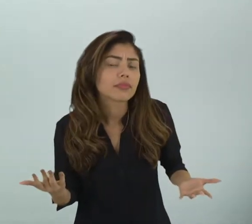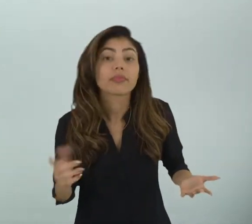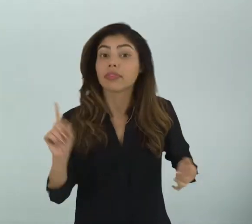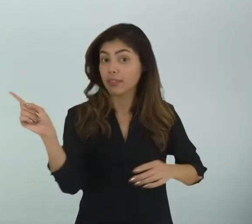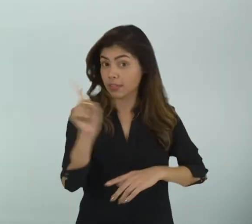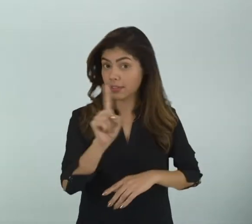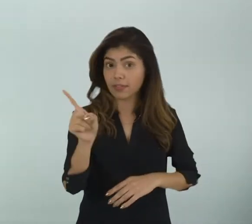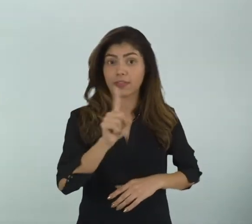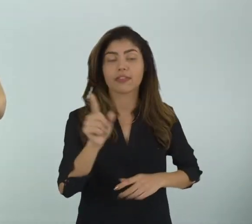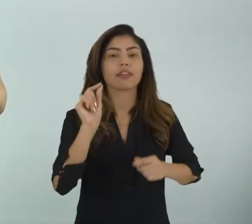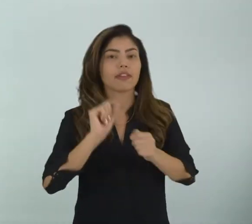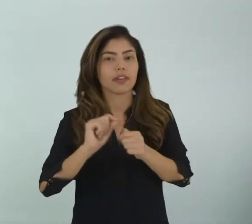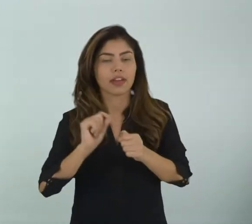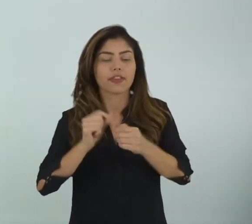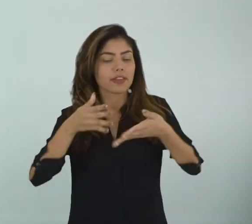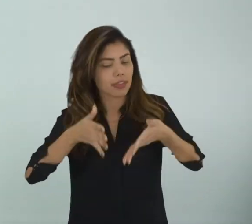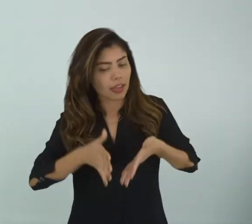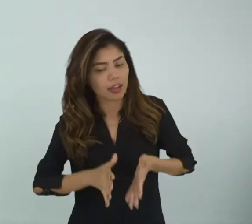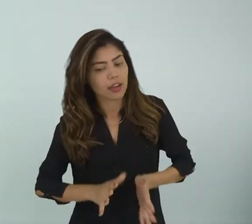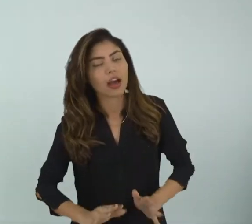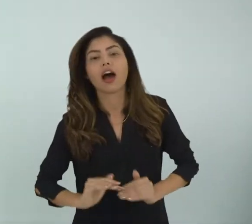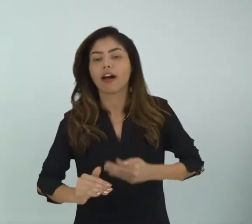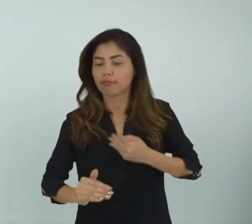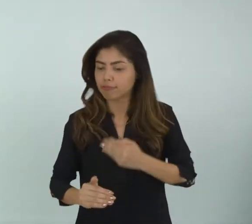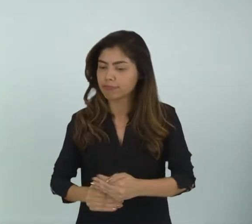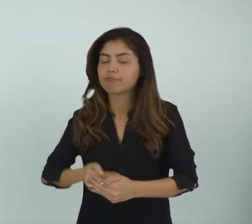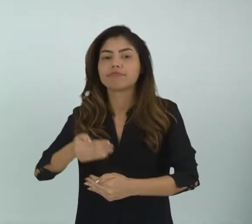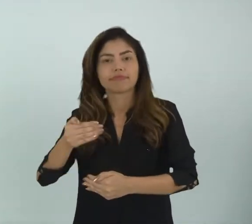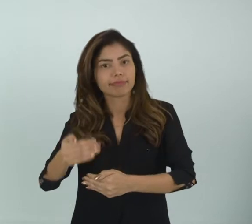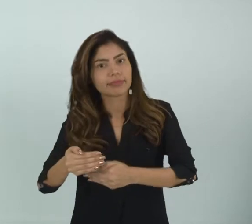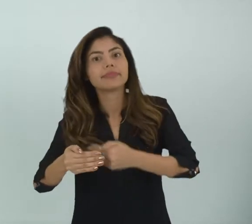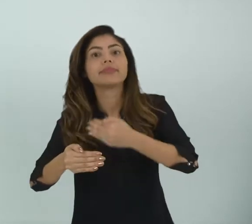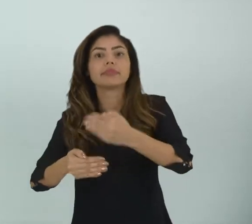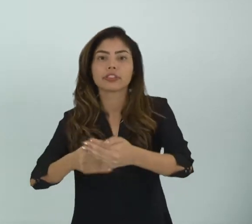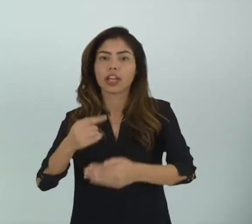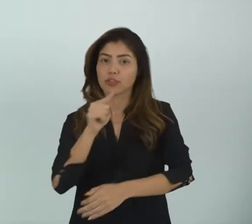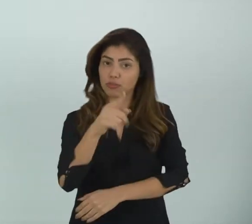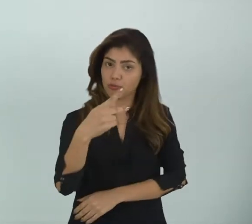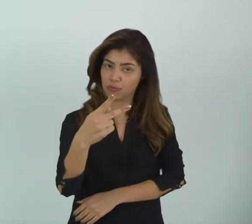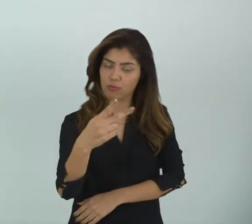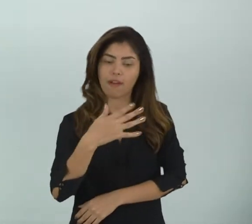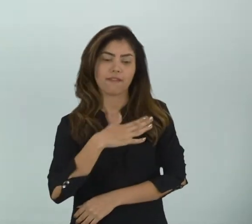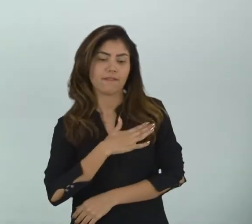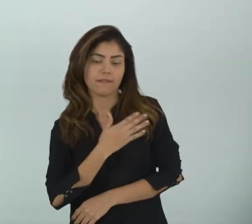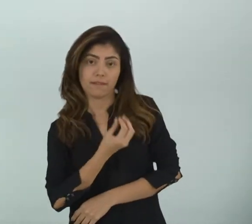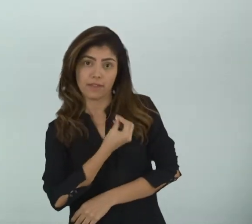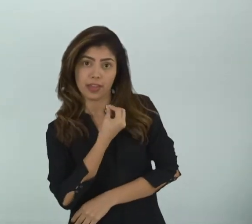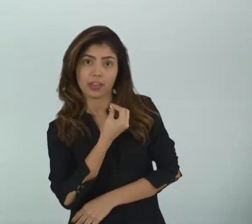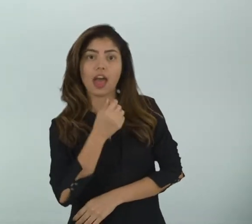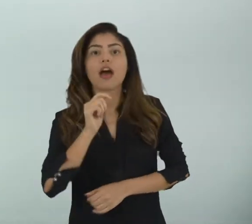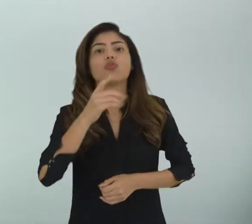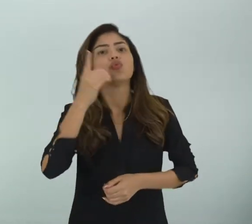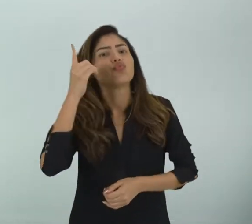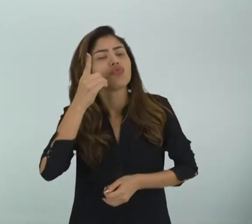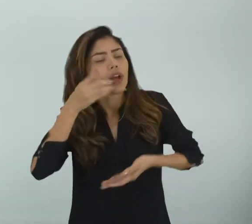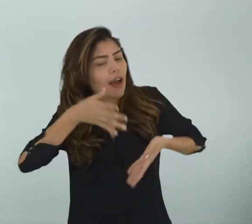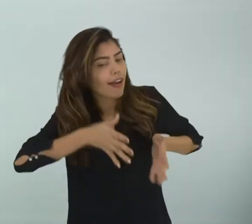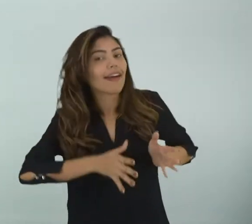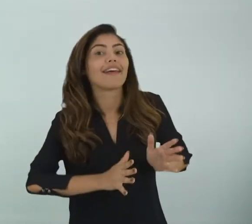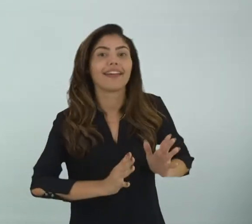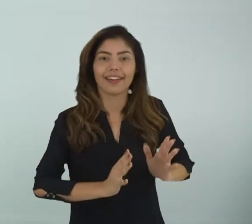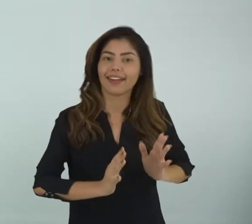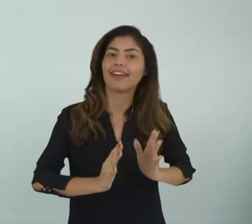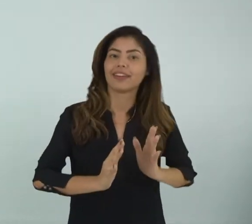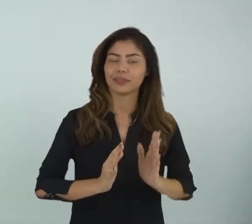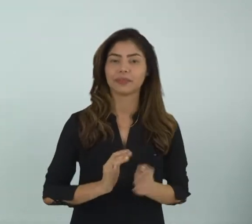Não, né? Você faz Você nasce Aí tem outros processos Na sua vida Desde o momento Que você nasce